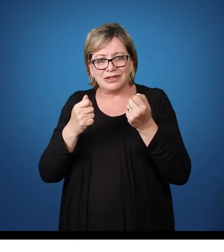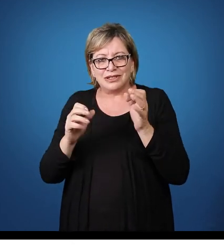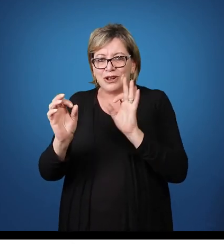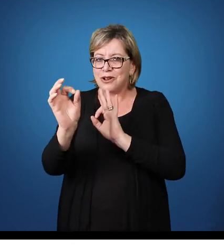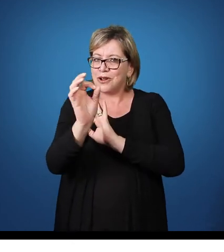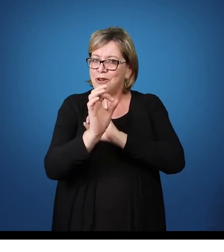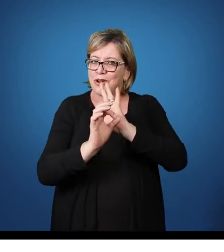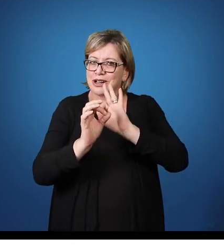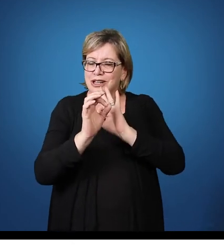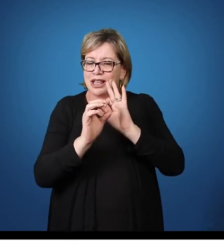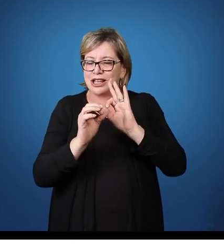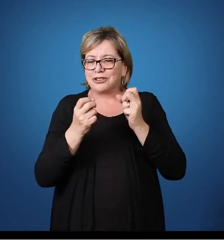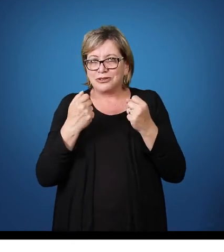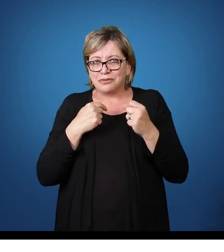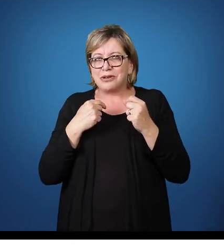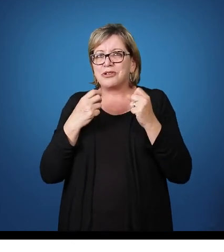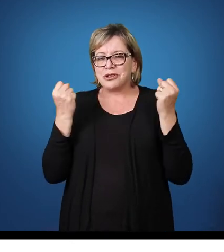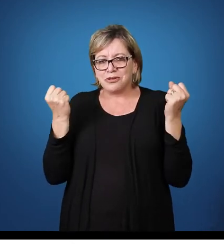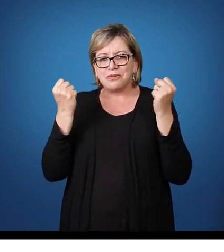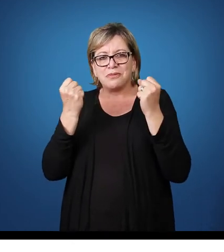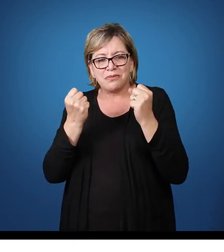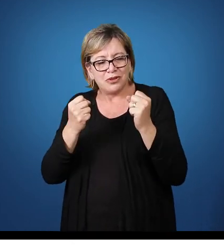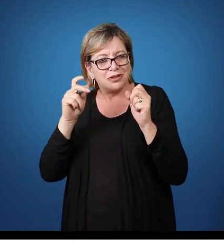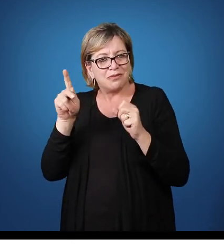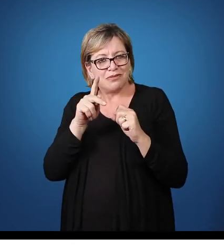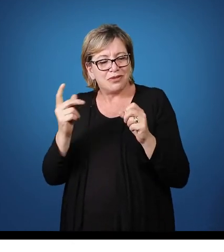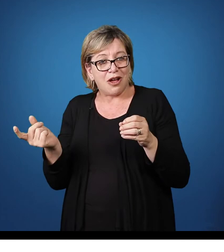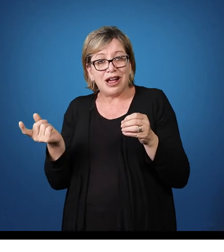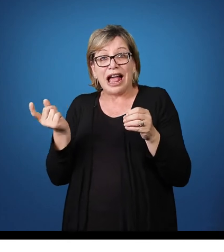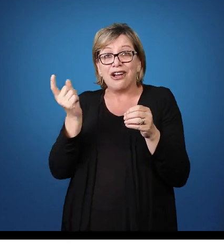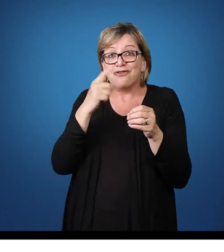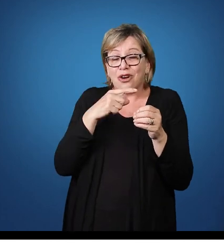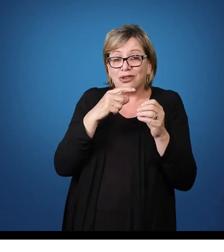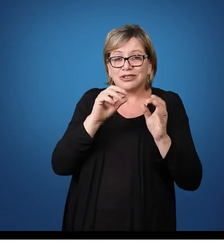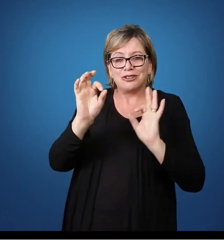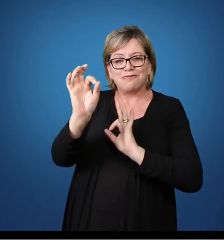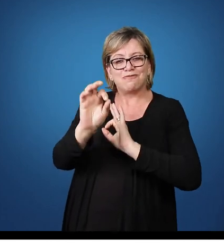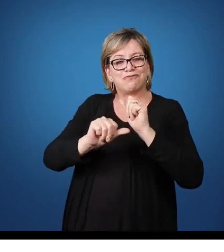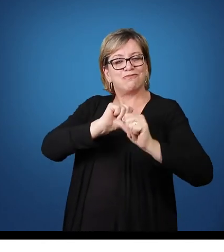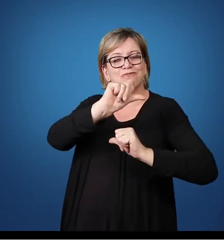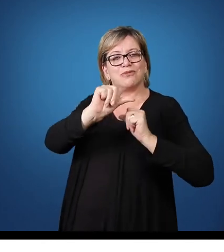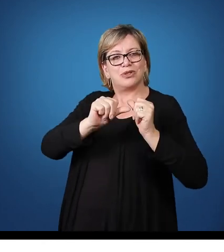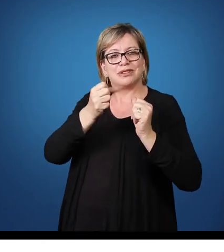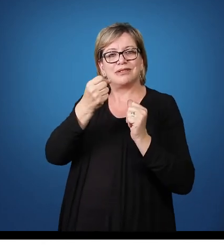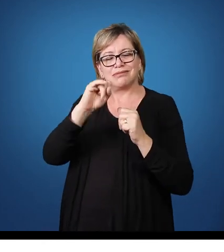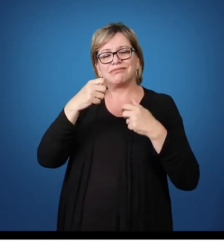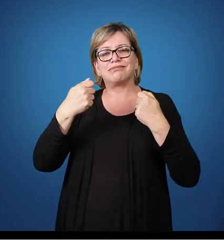o professor possa retomá-las e modificá-las Caso haja alguma necessidade